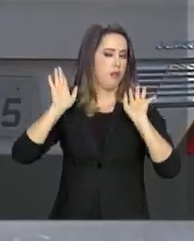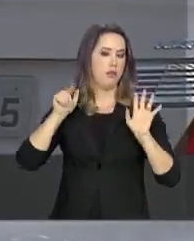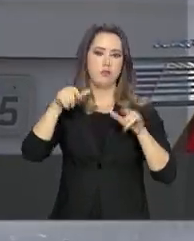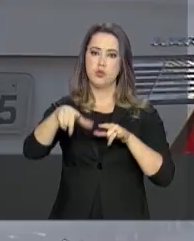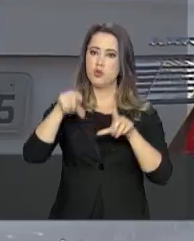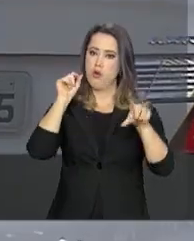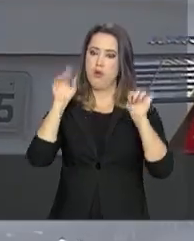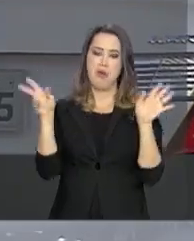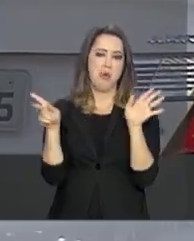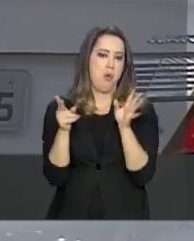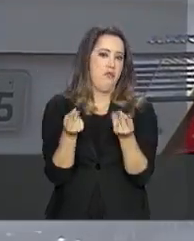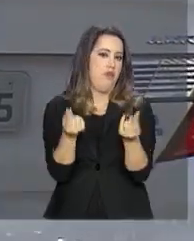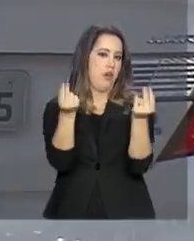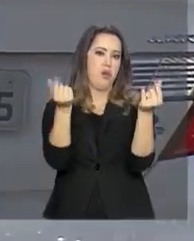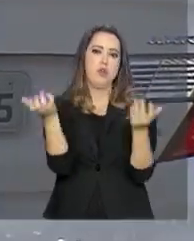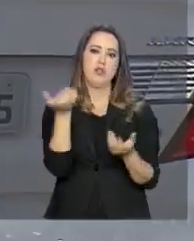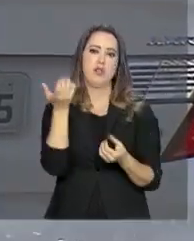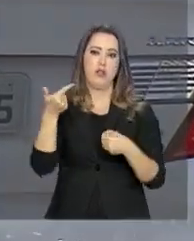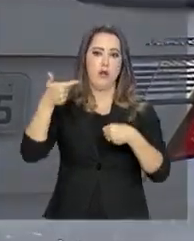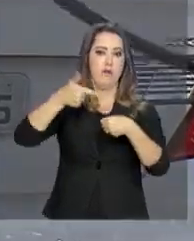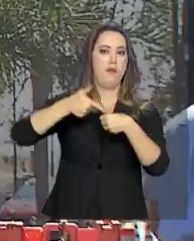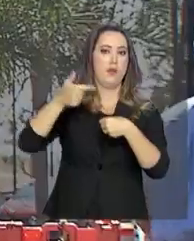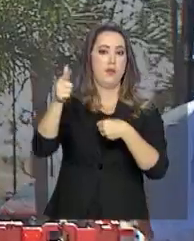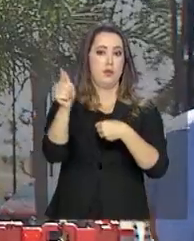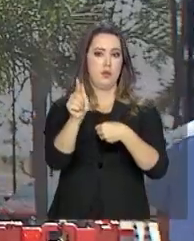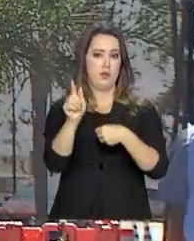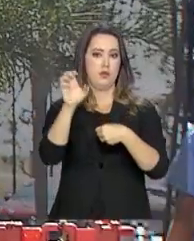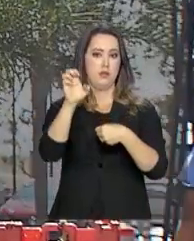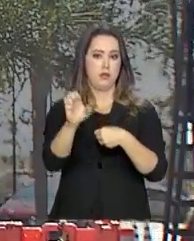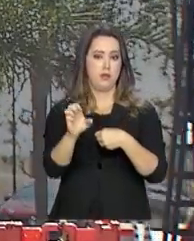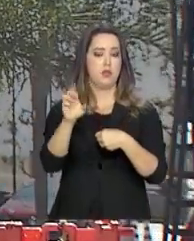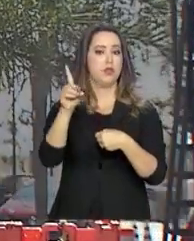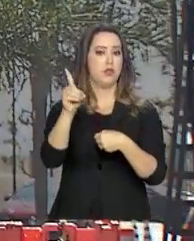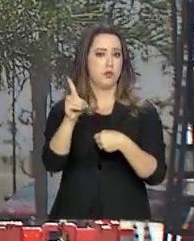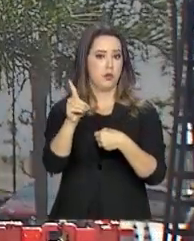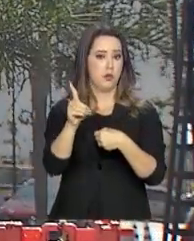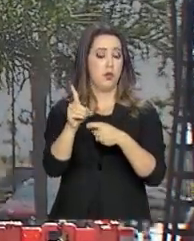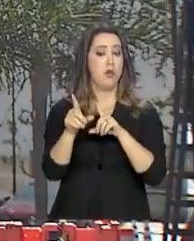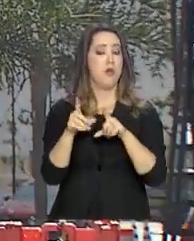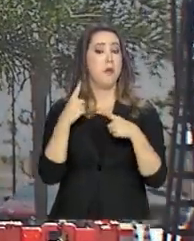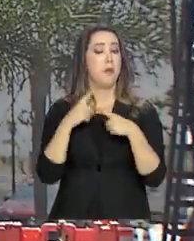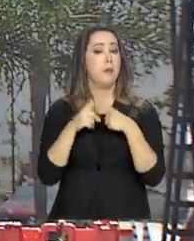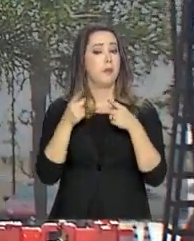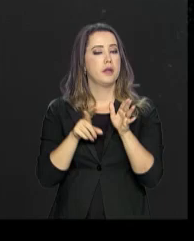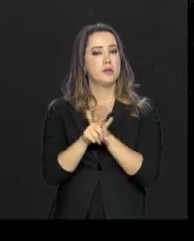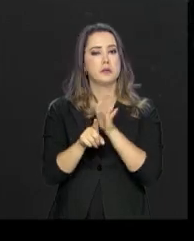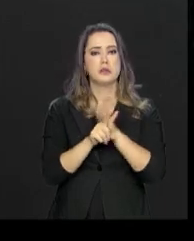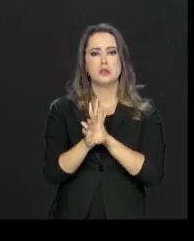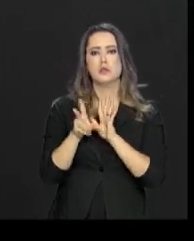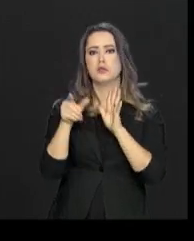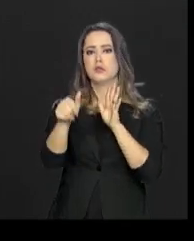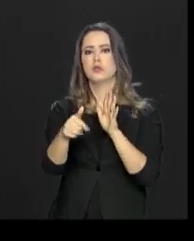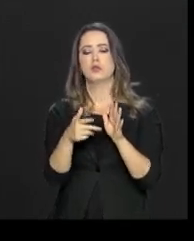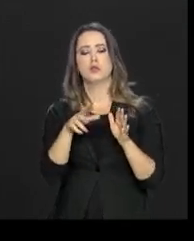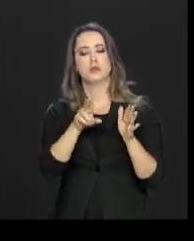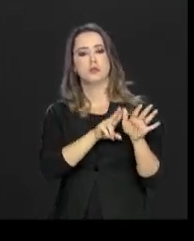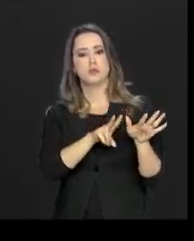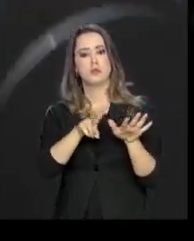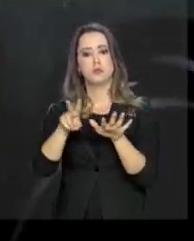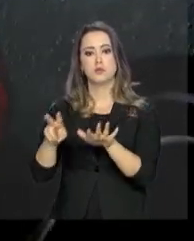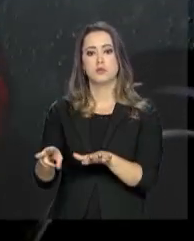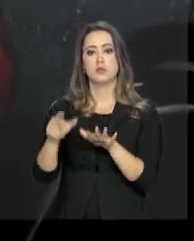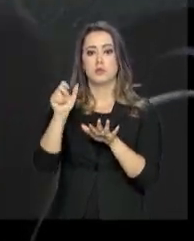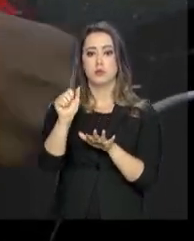definir os preços cobrados pelo litro da gasolina, do etanol e do diesel. Segundo o levantamento semanal de preços da Agência